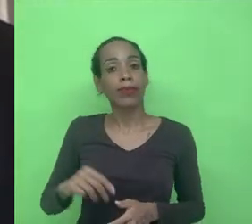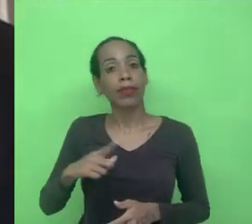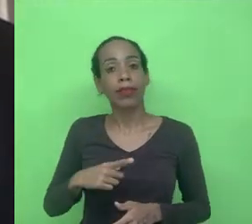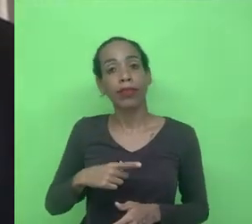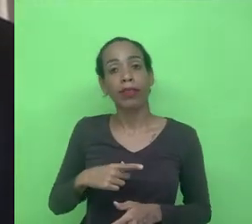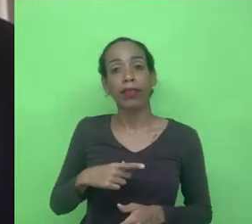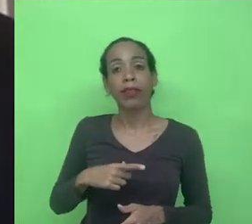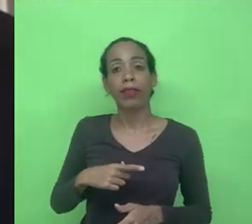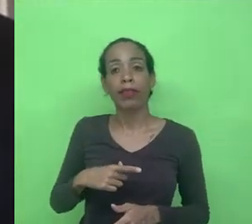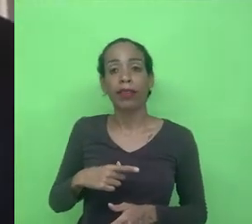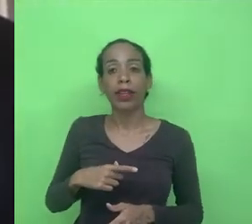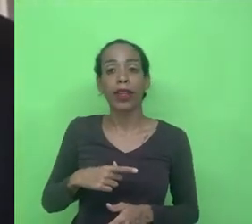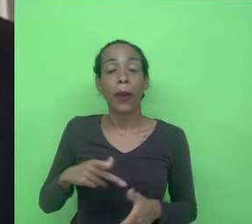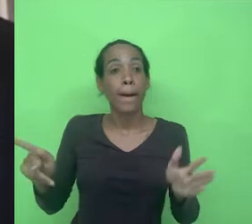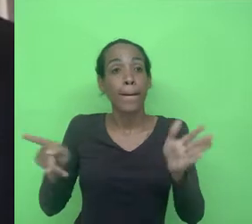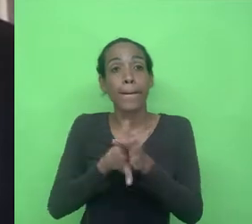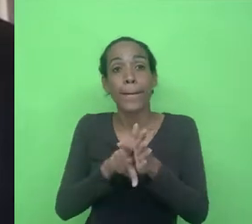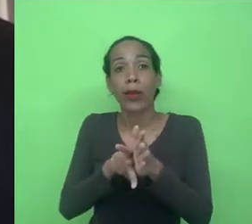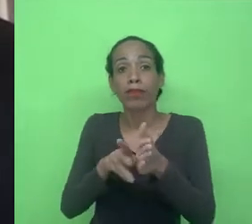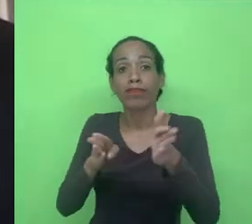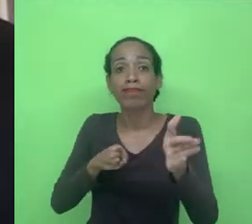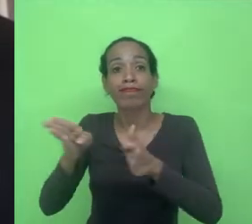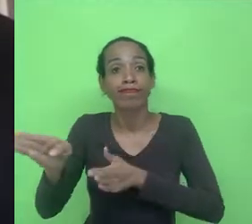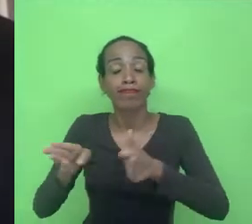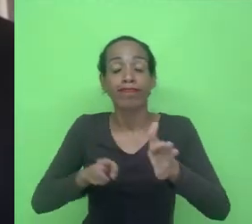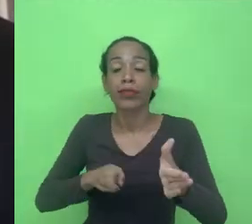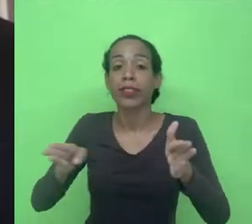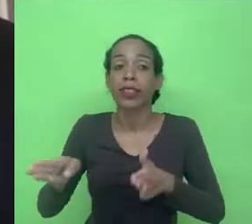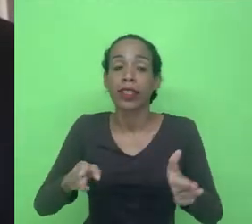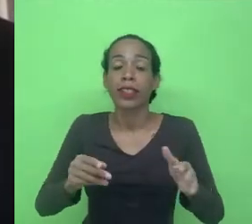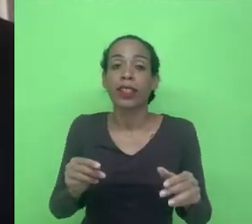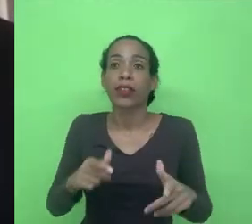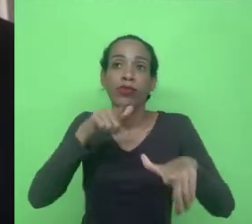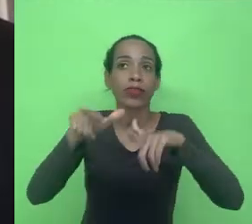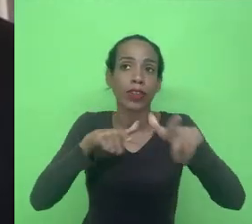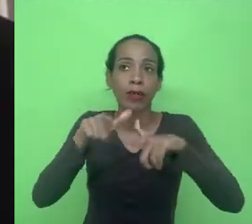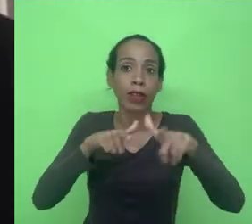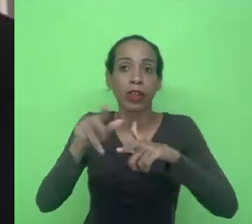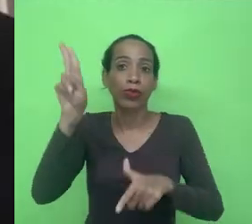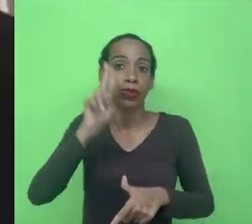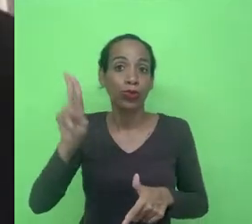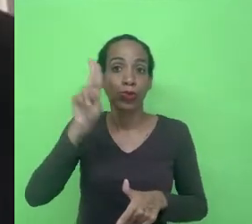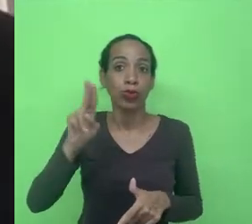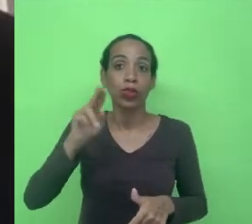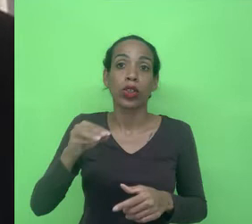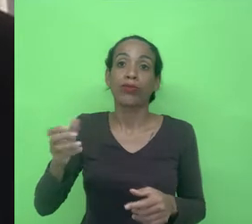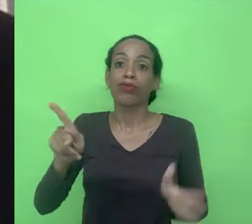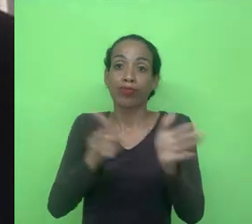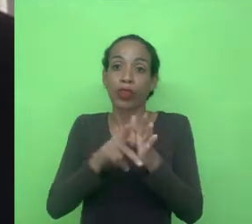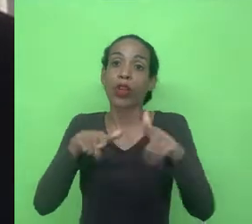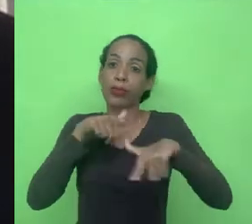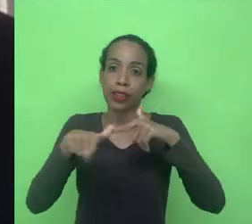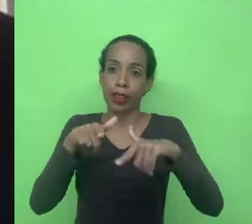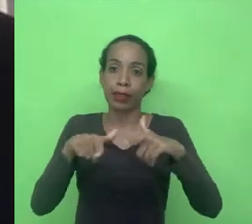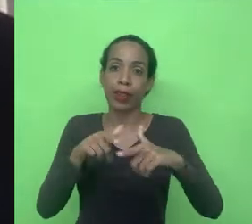os próprios veículos que determinados que determinados trabalhadores vão usar em seu trabalho então